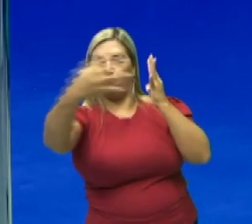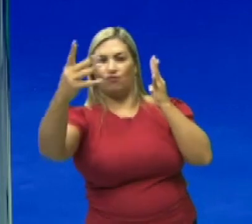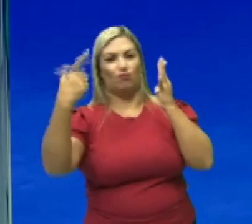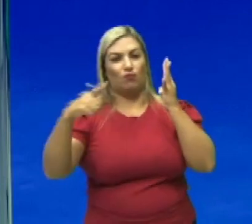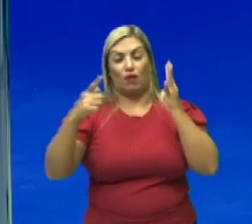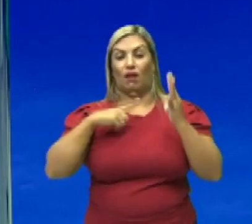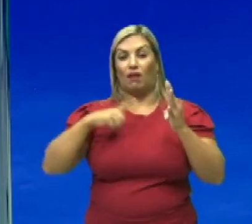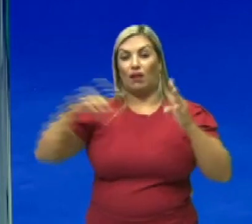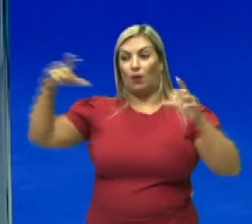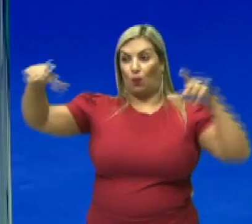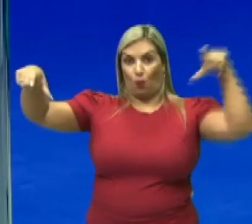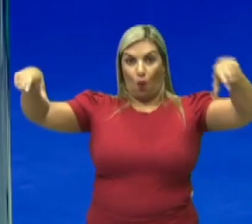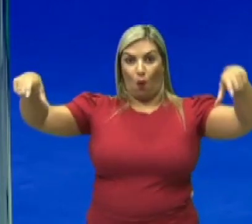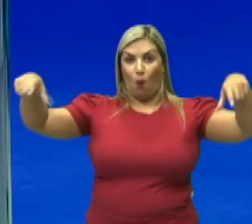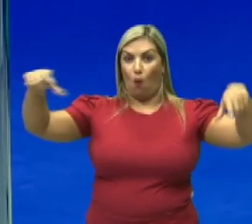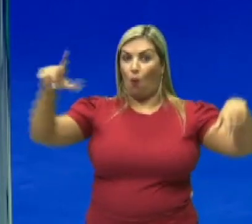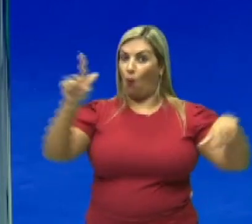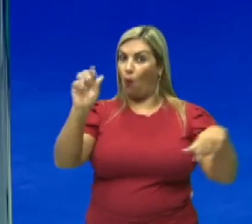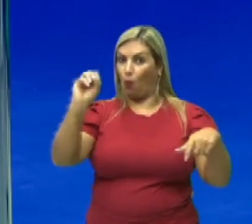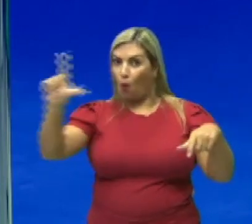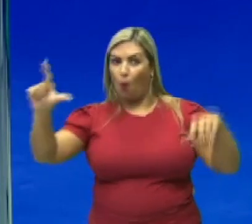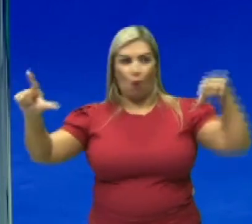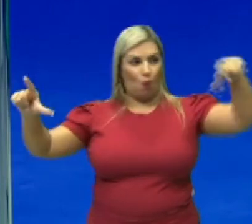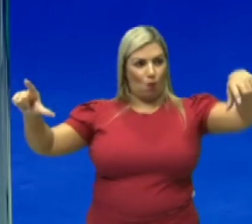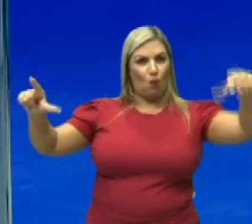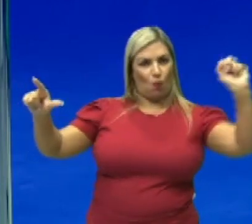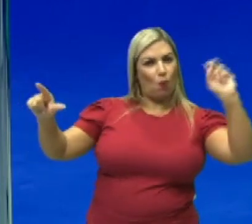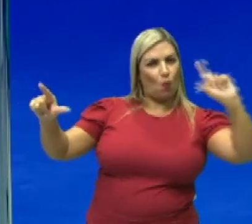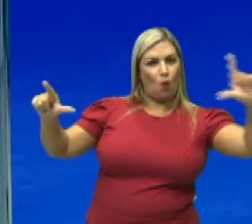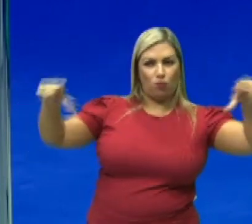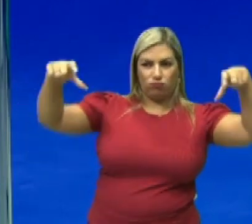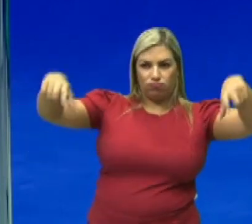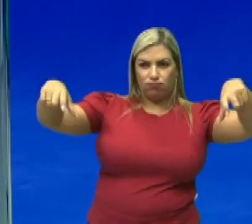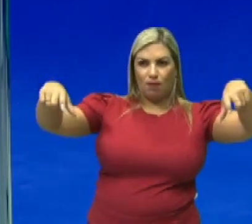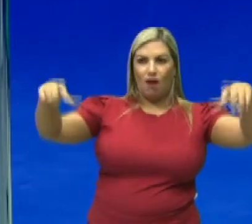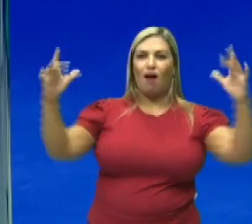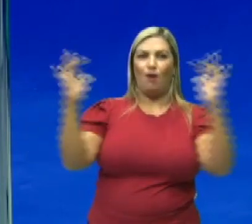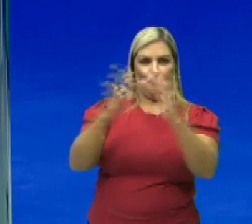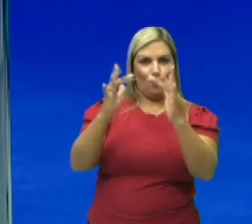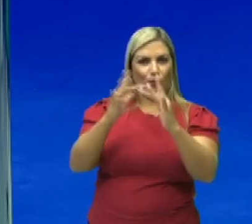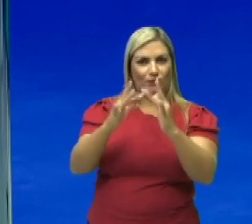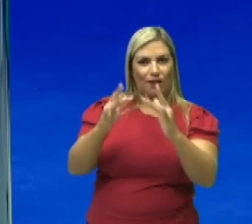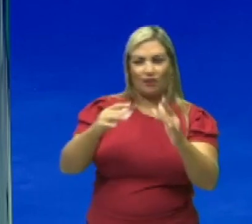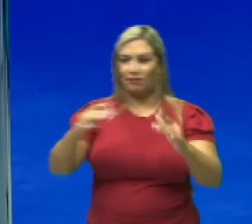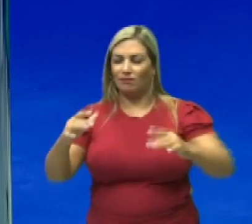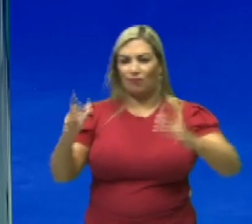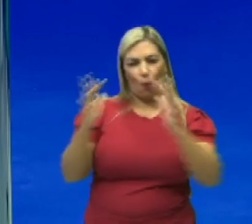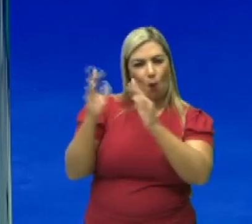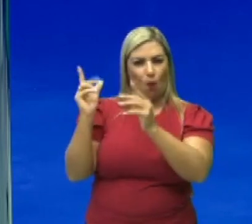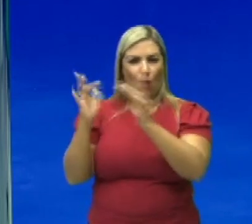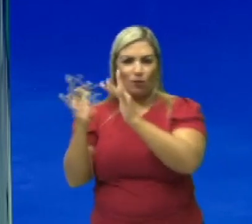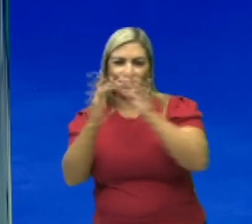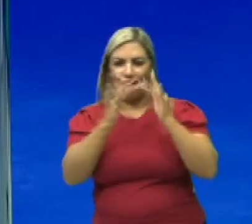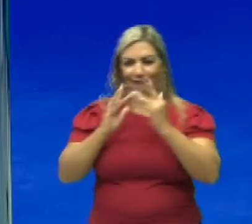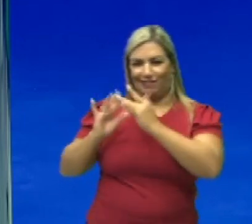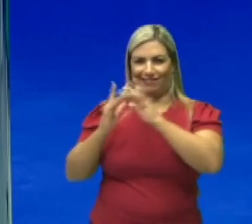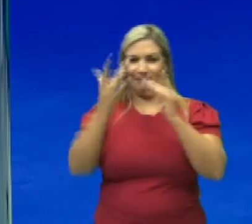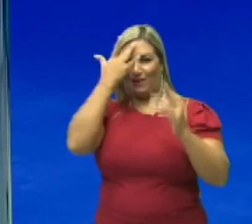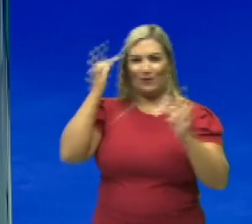gols na extremidade e o contato humano é muito maior. Tem gente que acaba